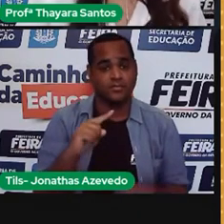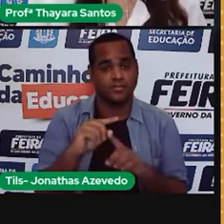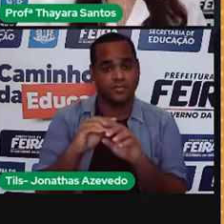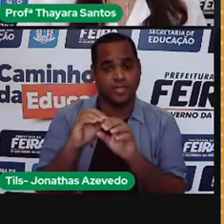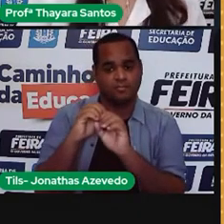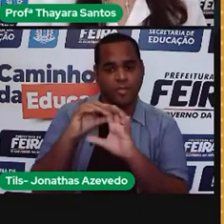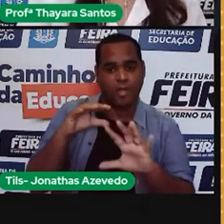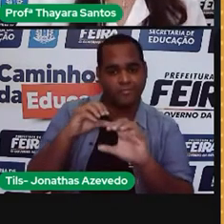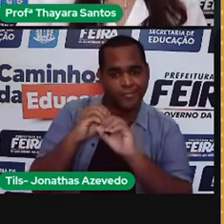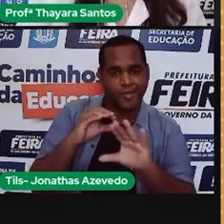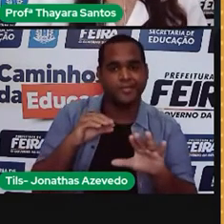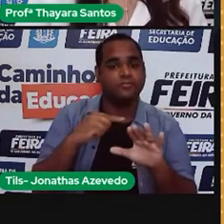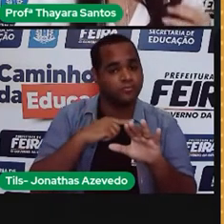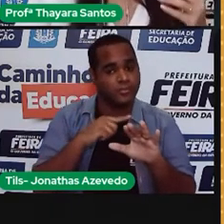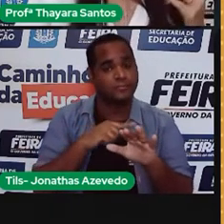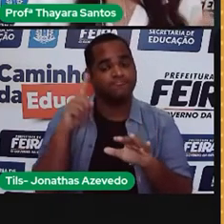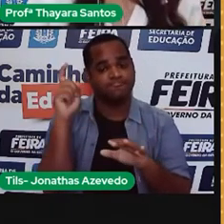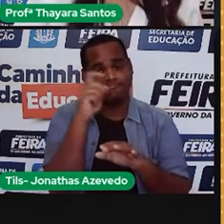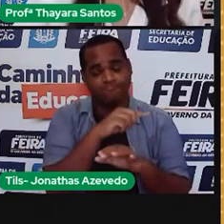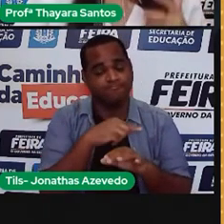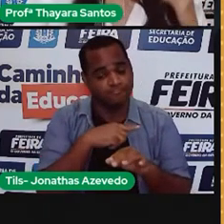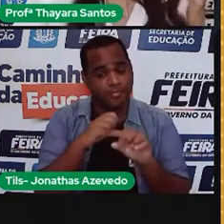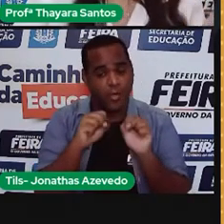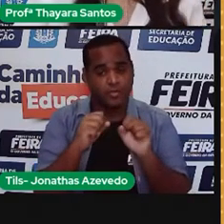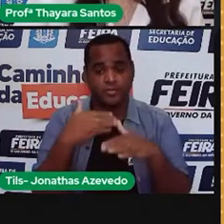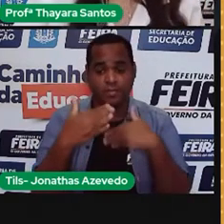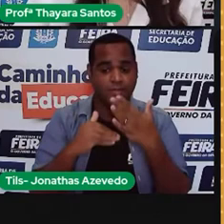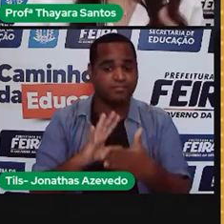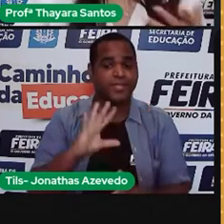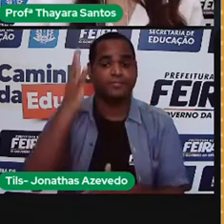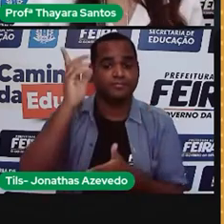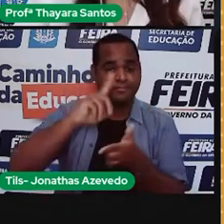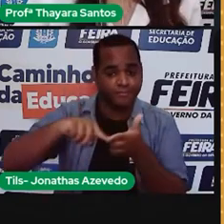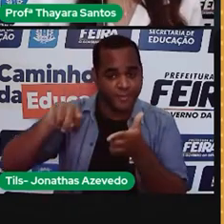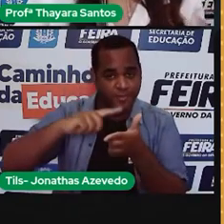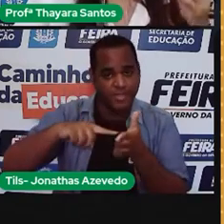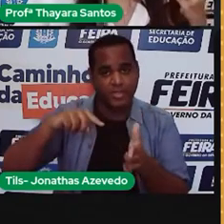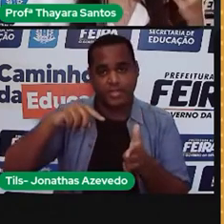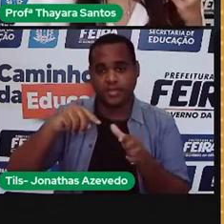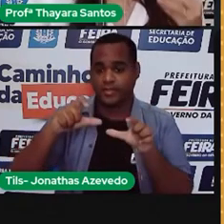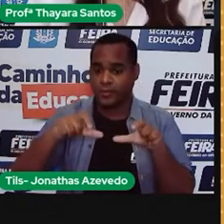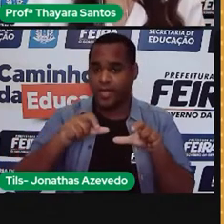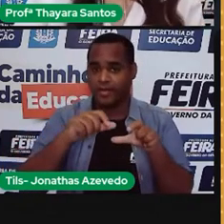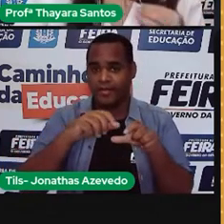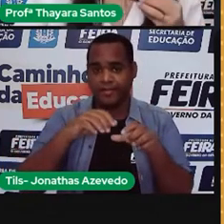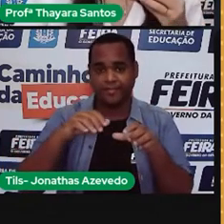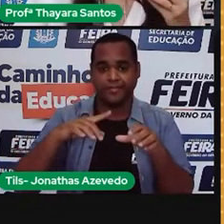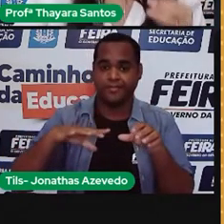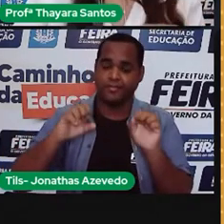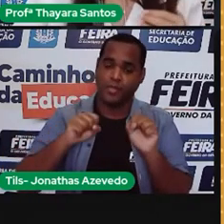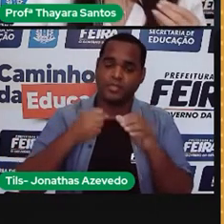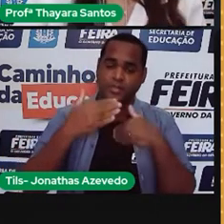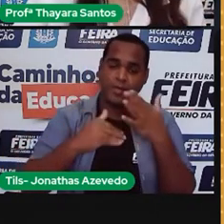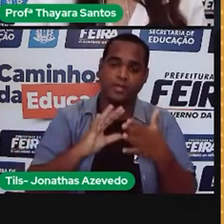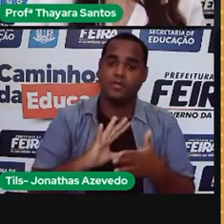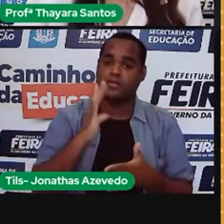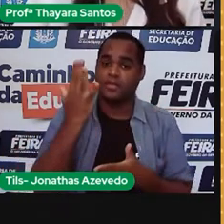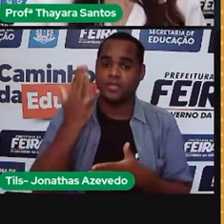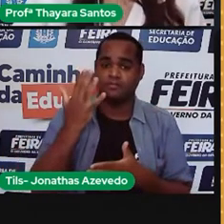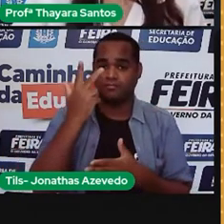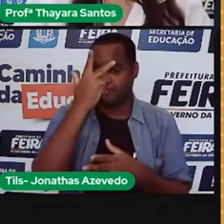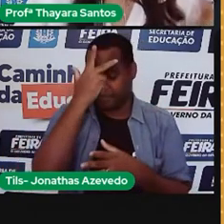estão relacionados com a energia nuclear. Qualquer acidente numa usina nuclear pode gerar danos de grandes